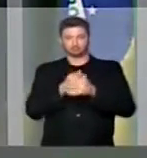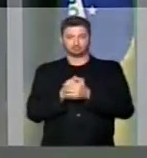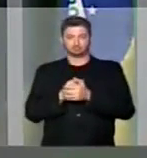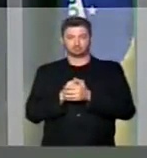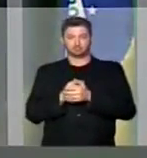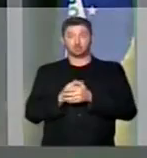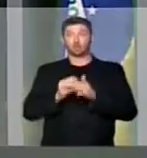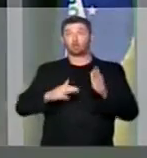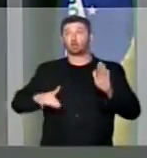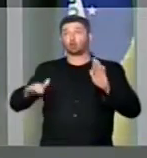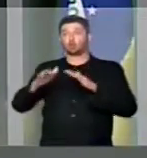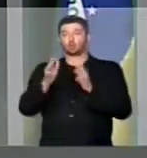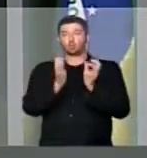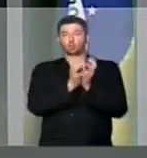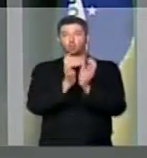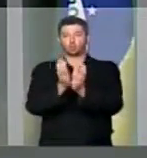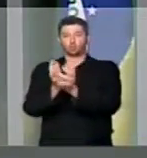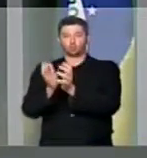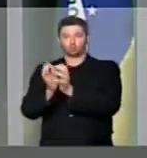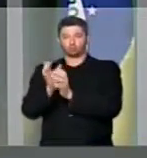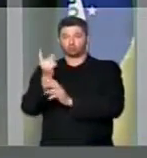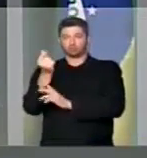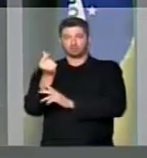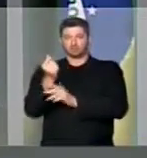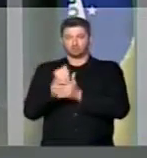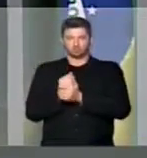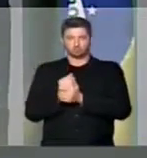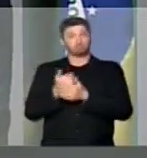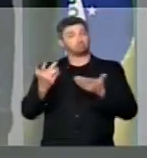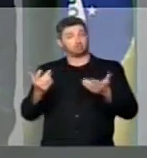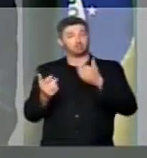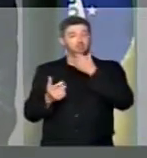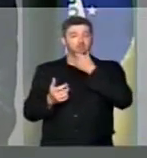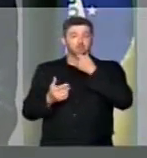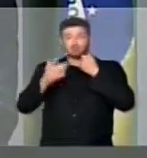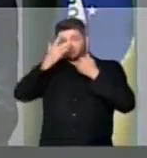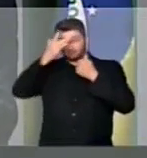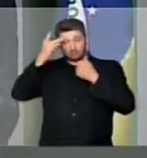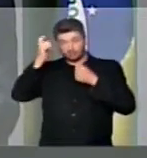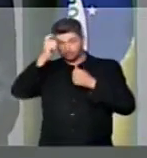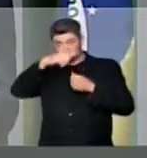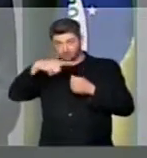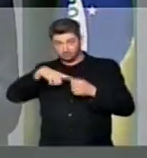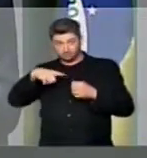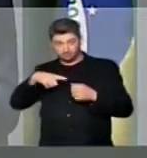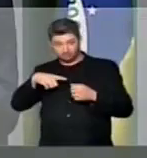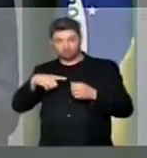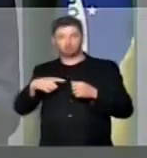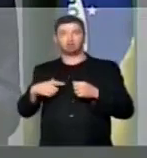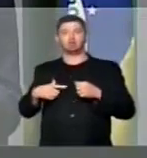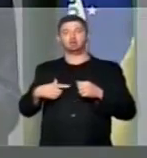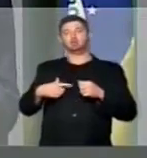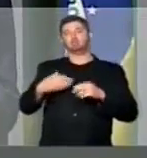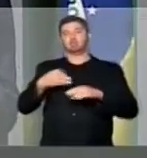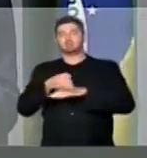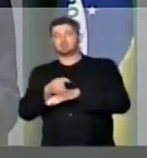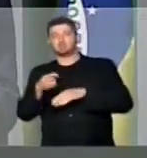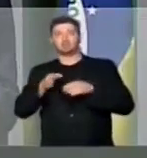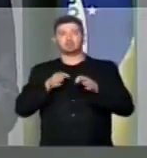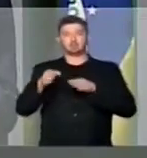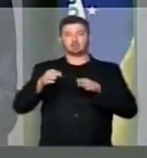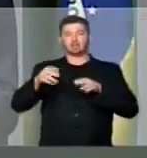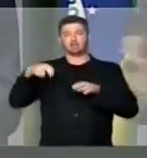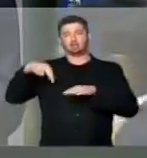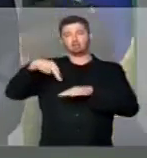para todas as categorias de preço. Portanto, as pessoas que têm dificuldade, pelidade, enfim, qualquer dificuldade de